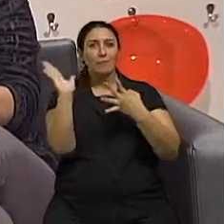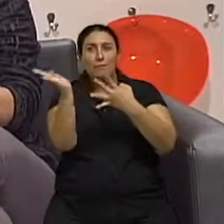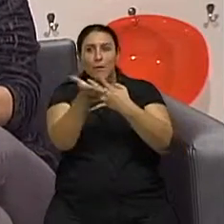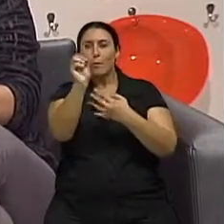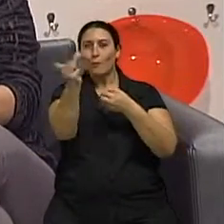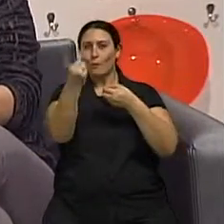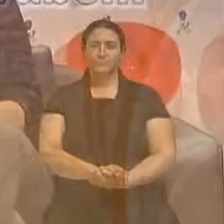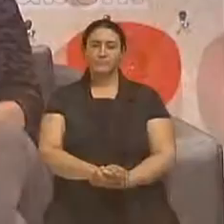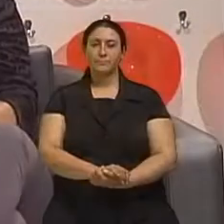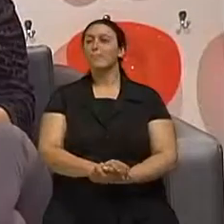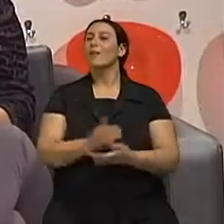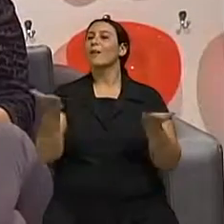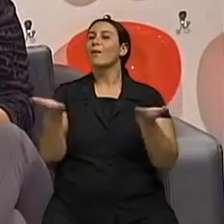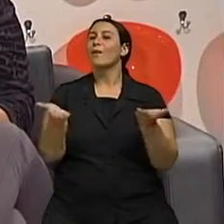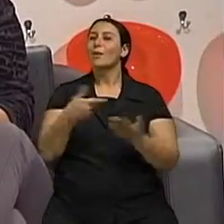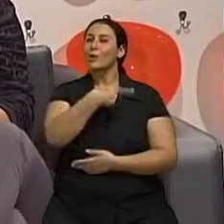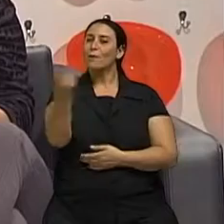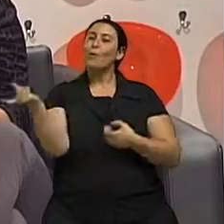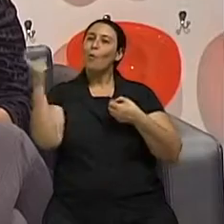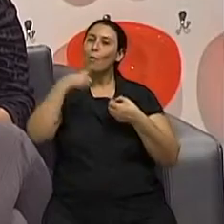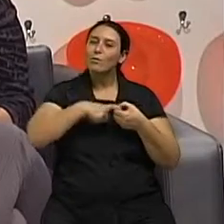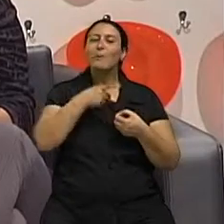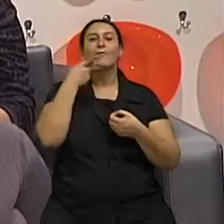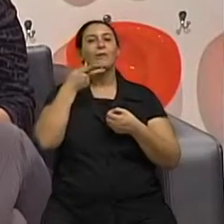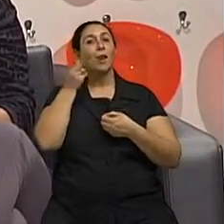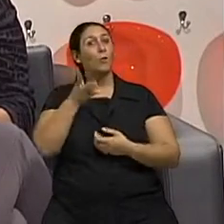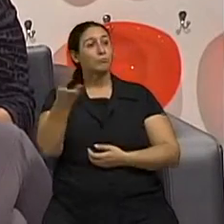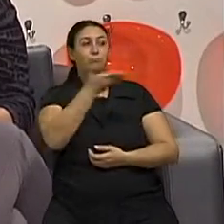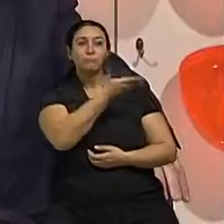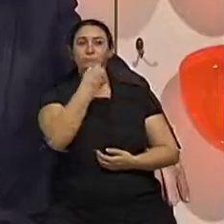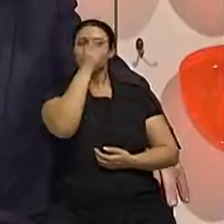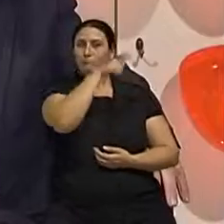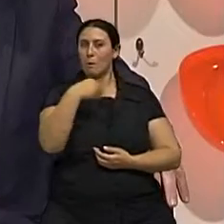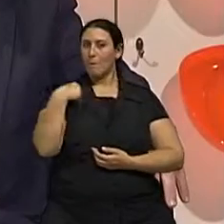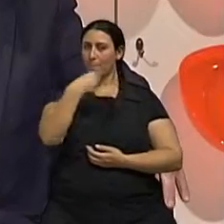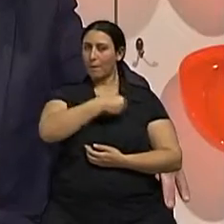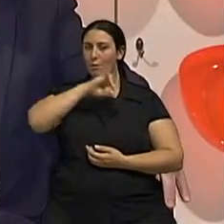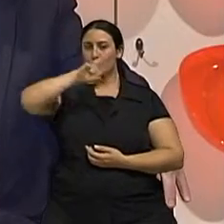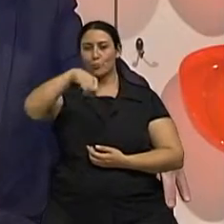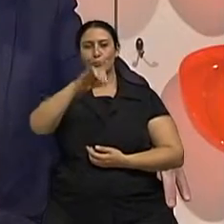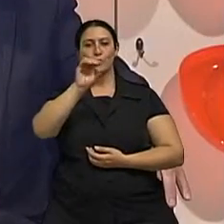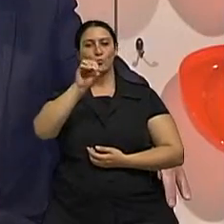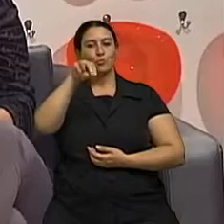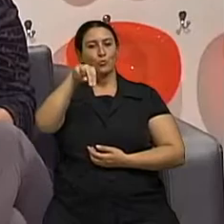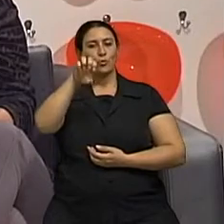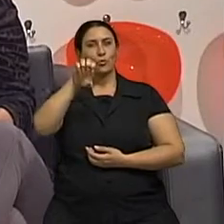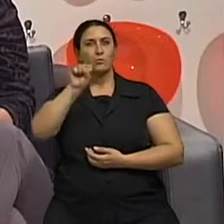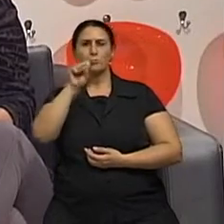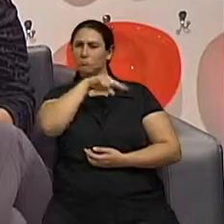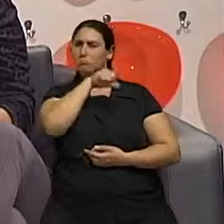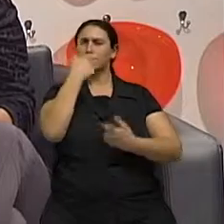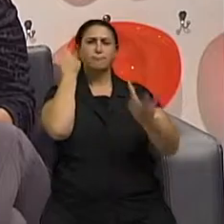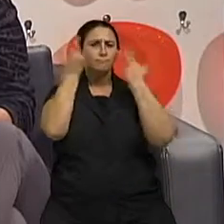intervalo e já voltamos. E nós aqui continuamos a conversa com o cirurgião plástico, o doutor Jones, para falar sobre